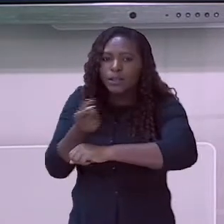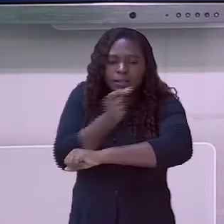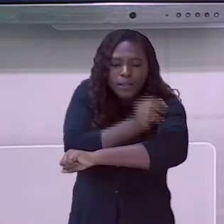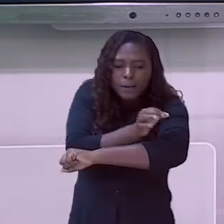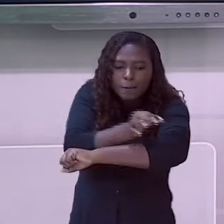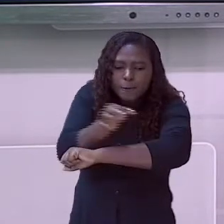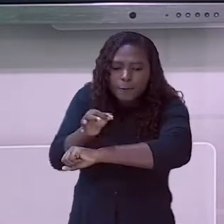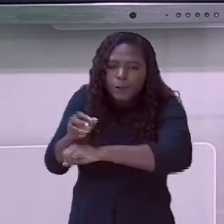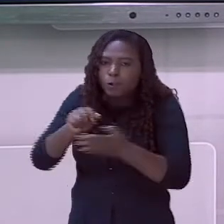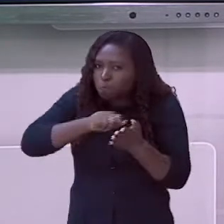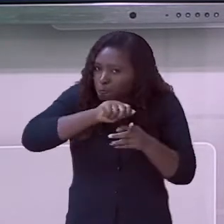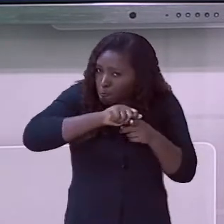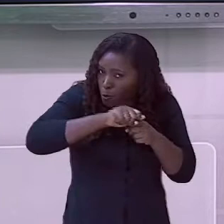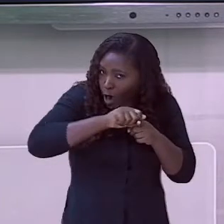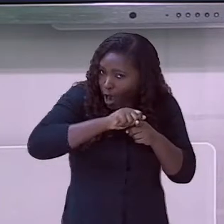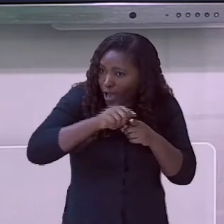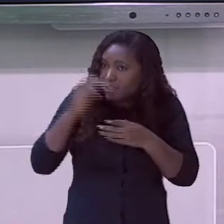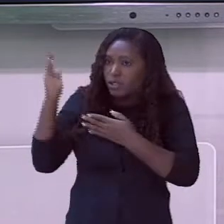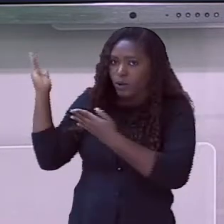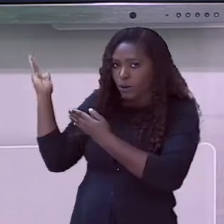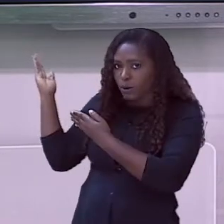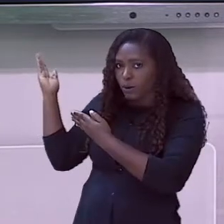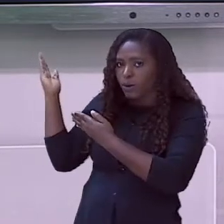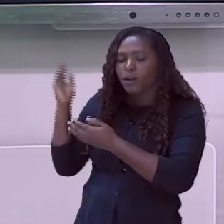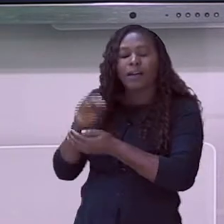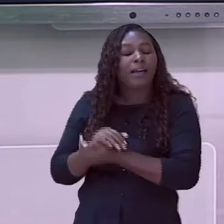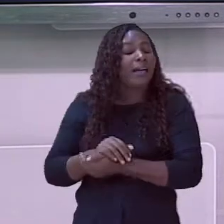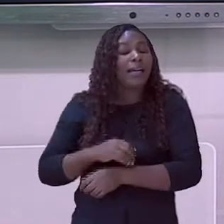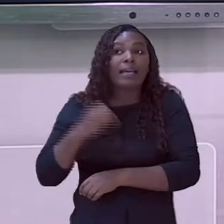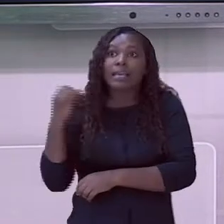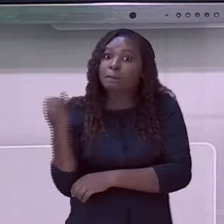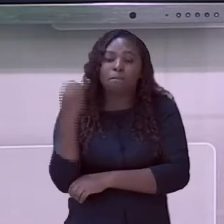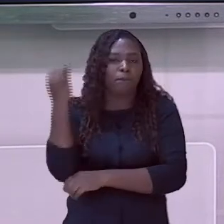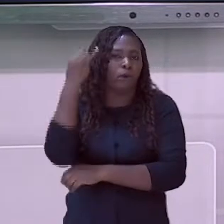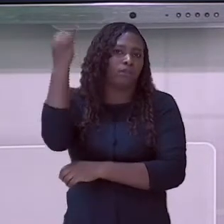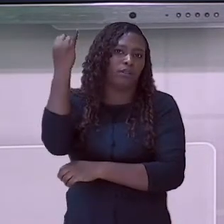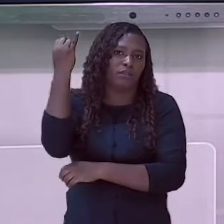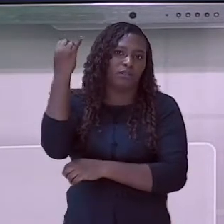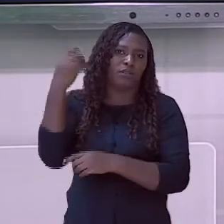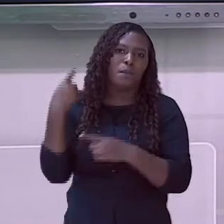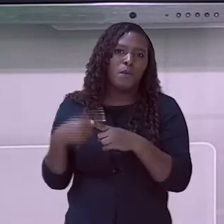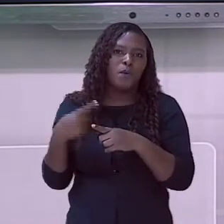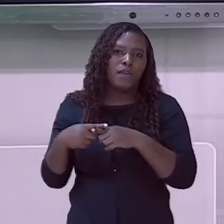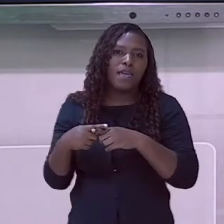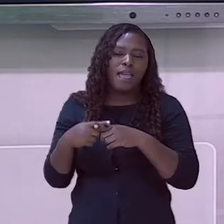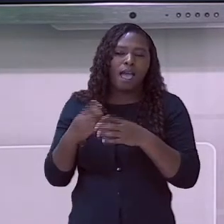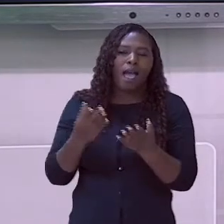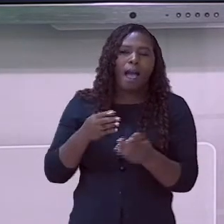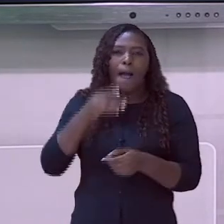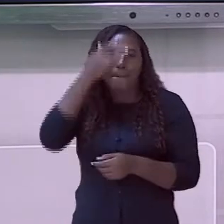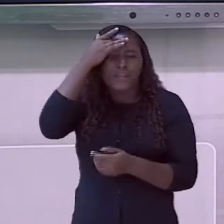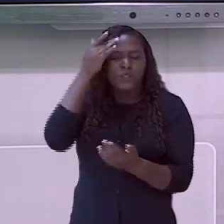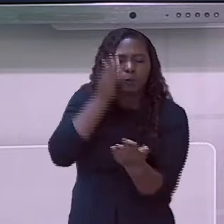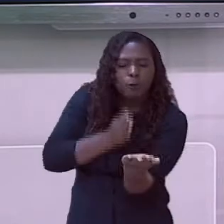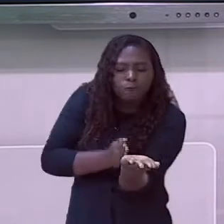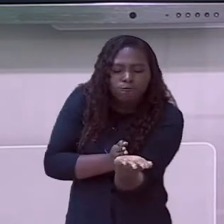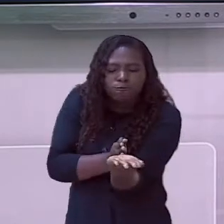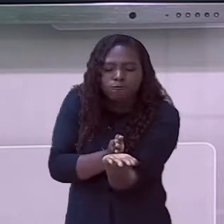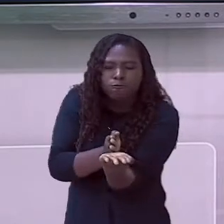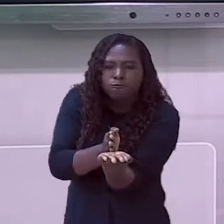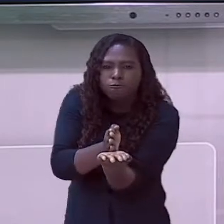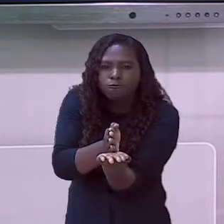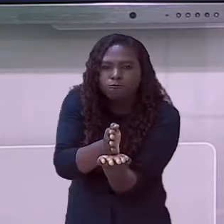instalado o piso tátil, formando rotas que direcionem as pessoas a diferentes áreas, com